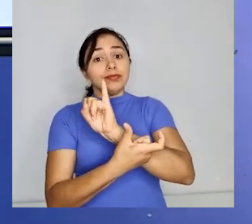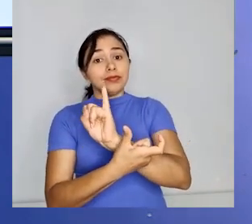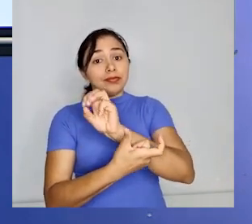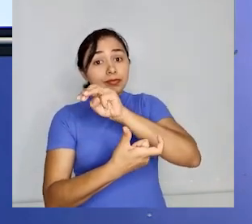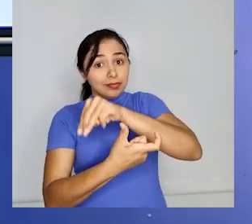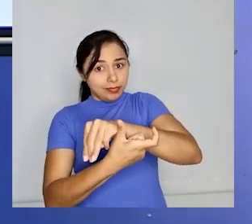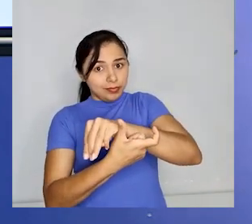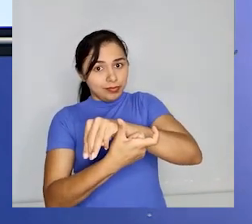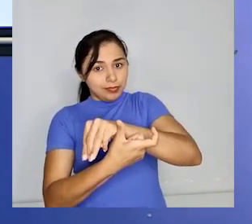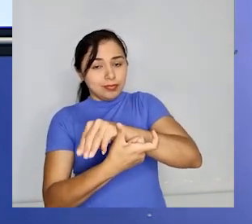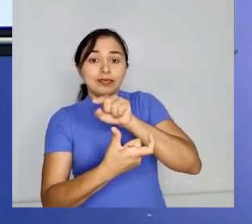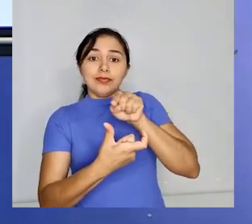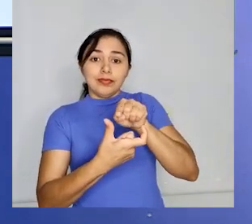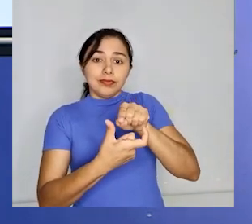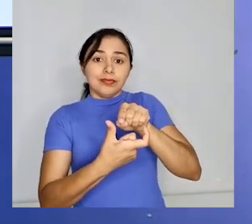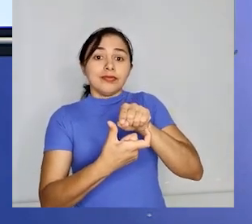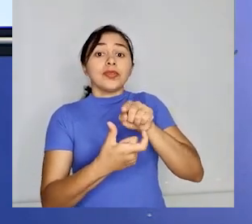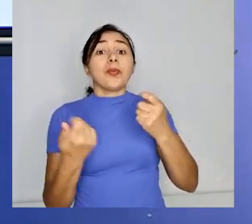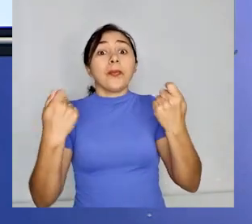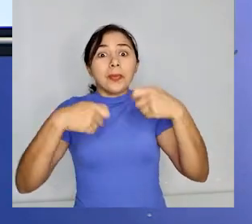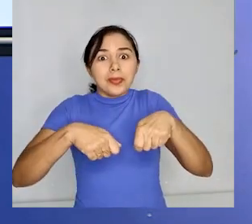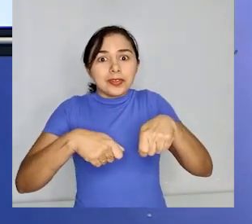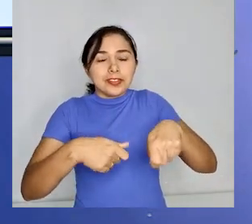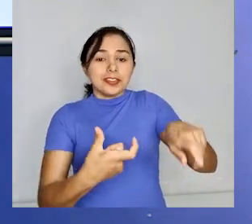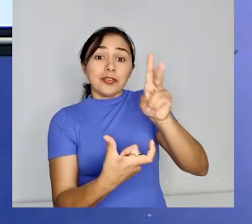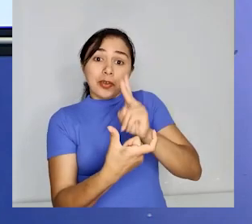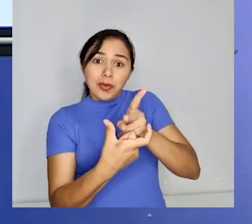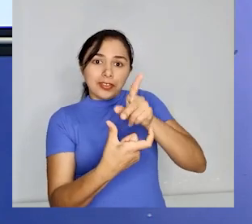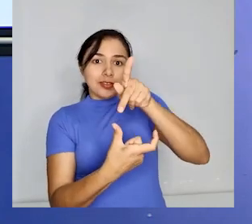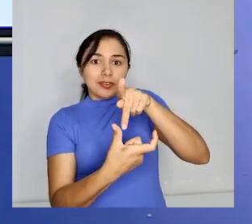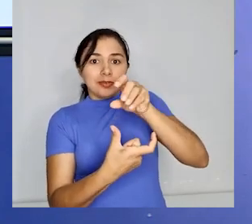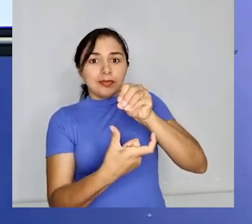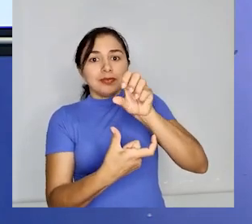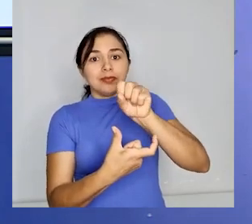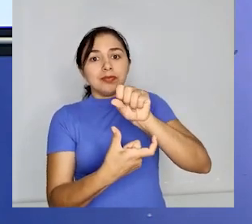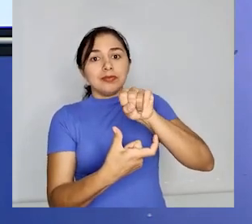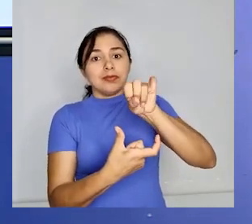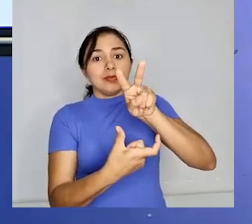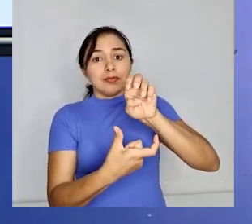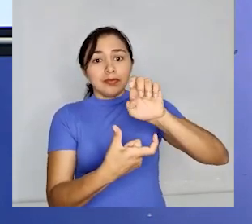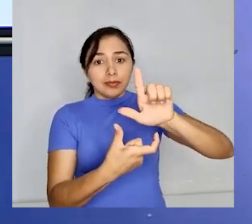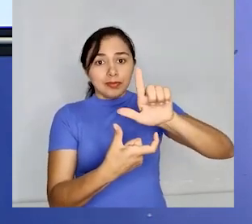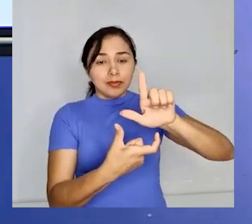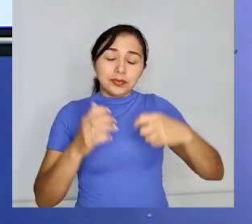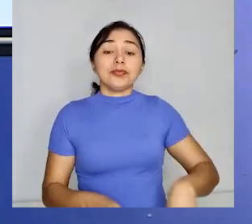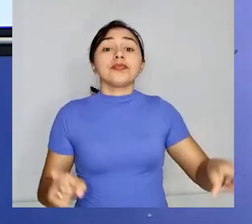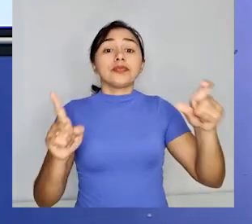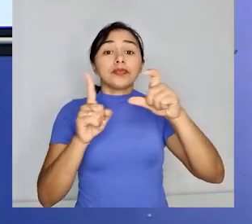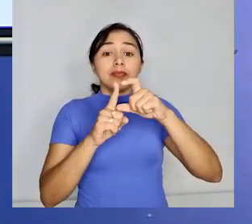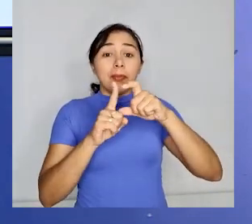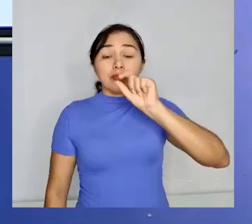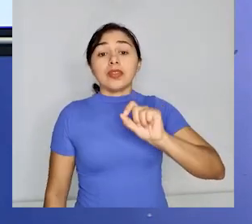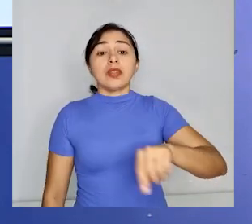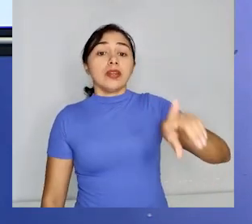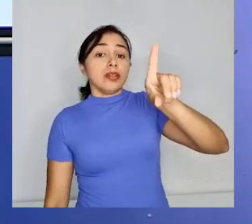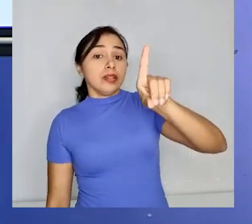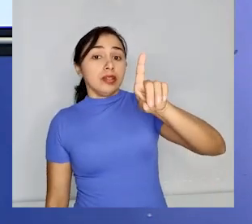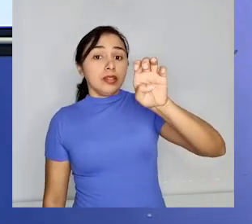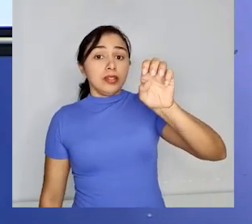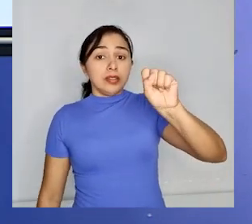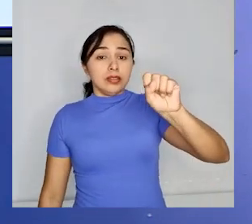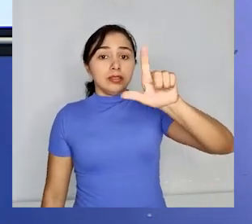do prefixo i ao radical possível. E a palavra desleal foi formada a partir do